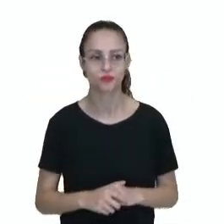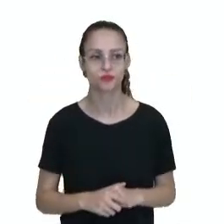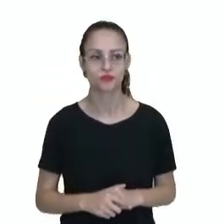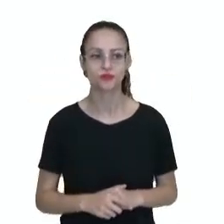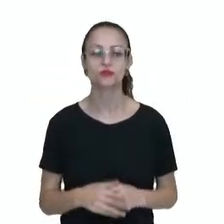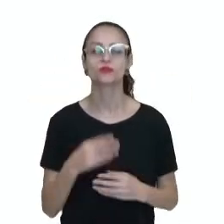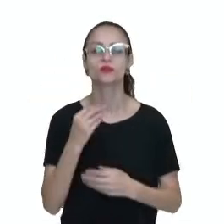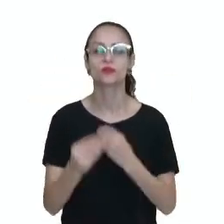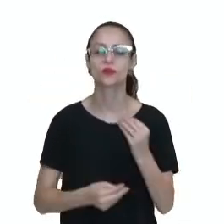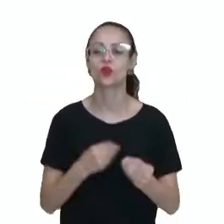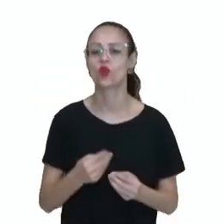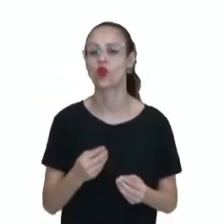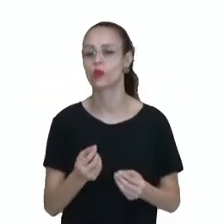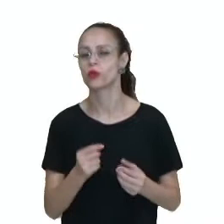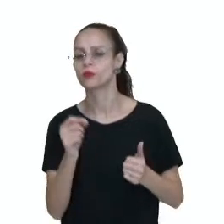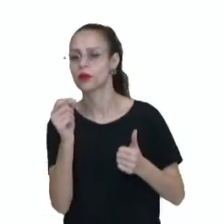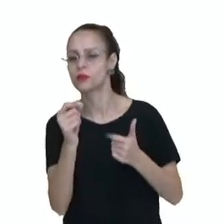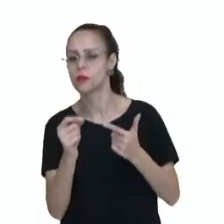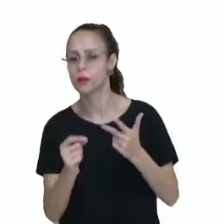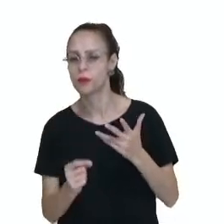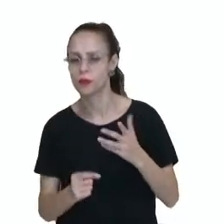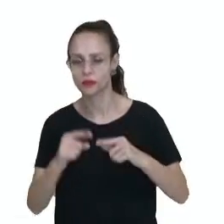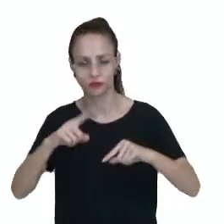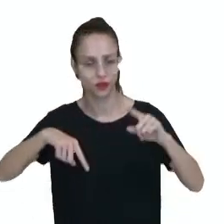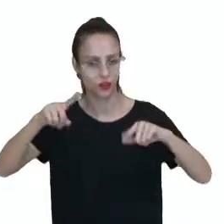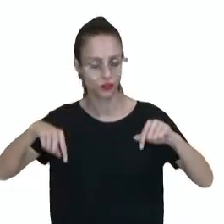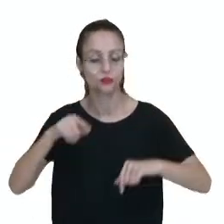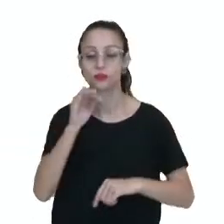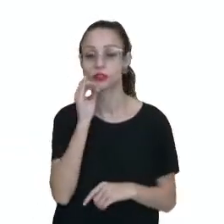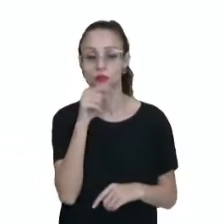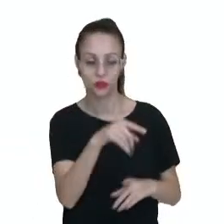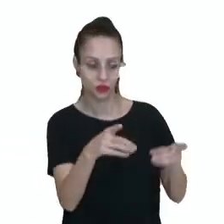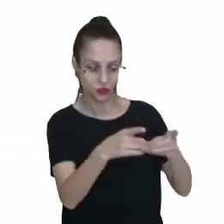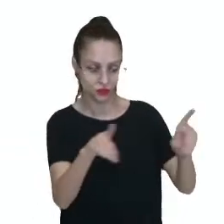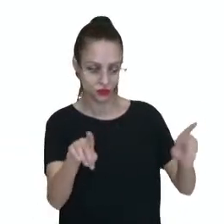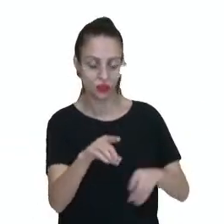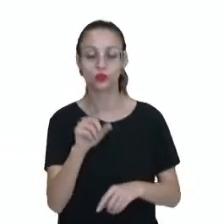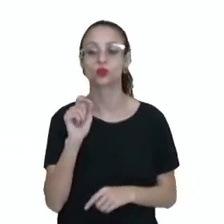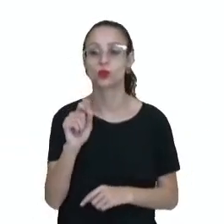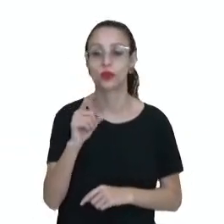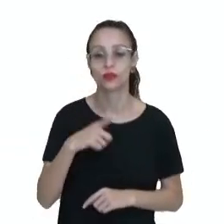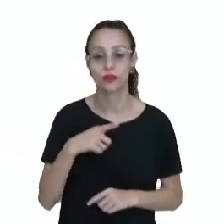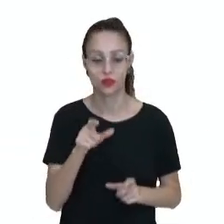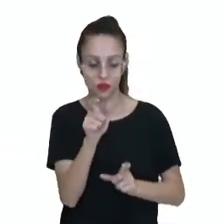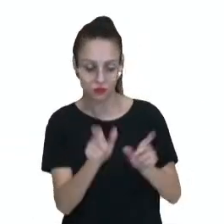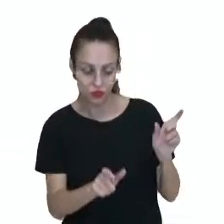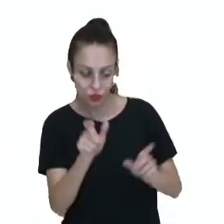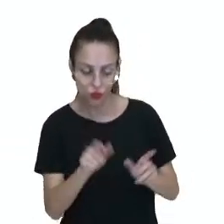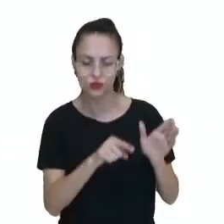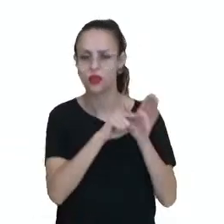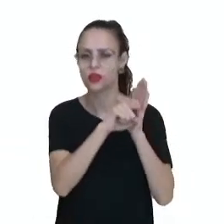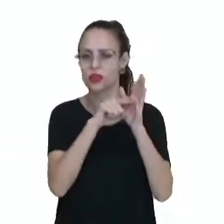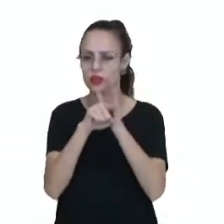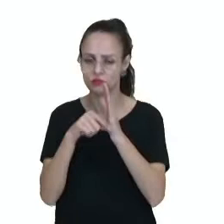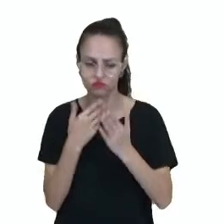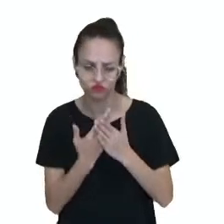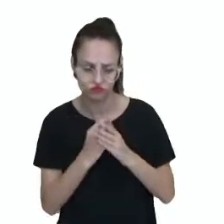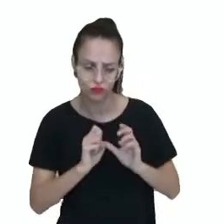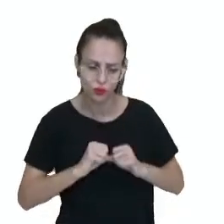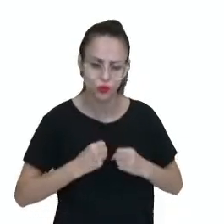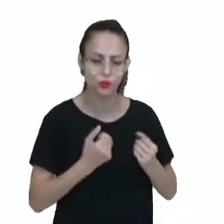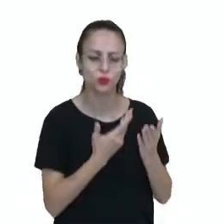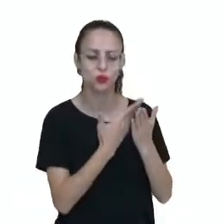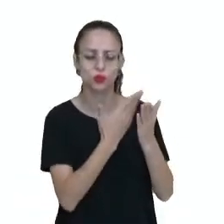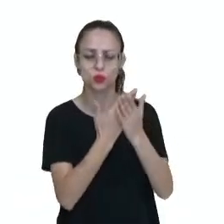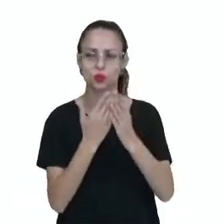comportamento de algumas variáveis. Então, lá naquele deserto, nós temos pessoas, pesquisadores que se dedicam à